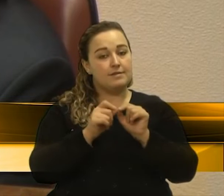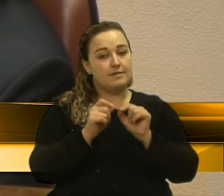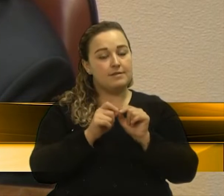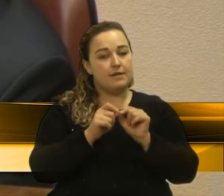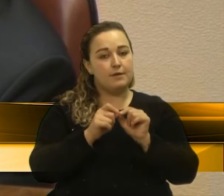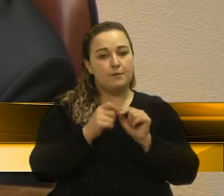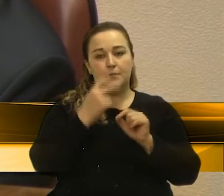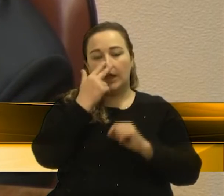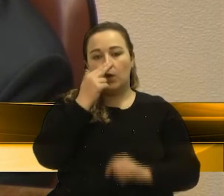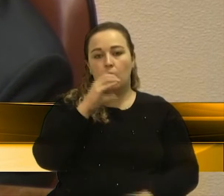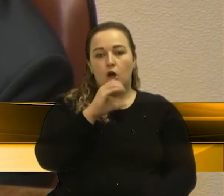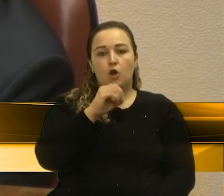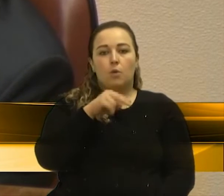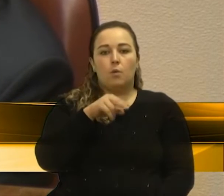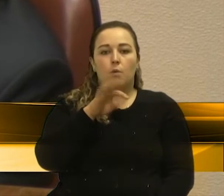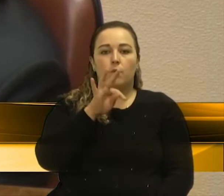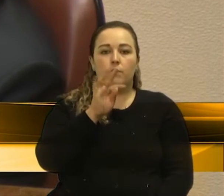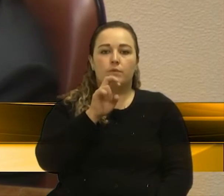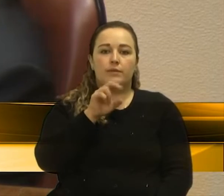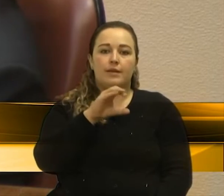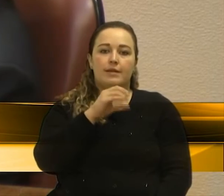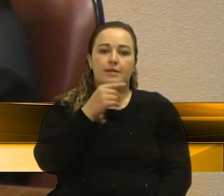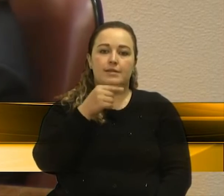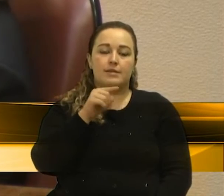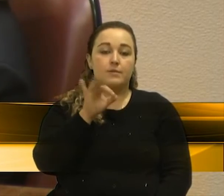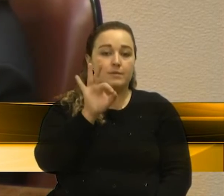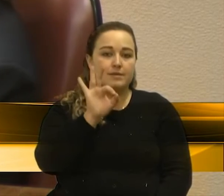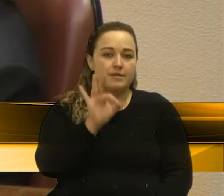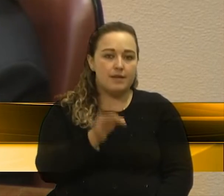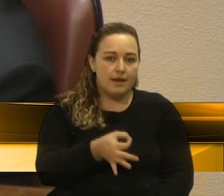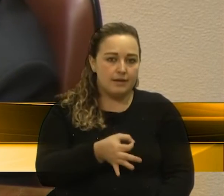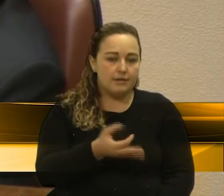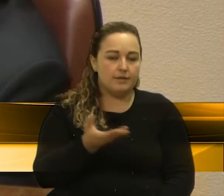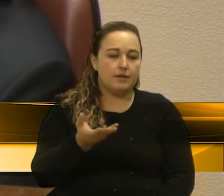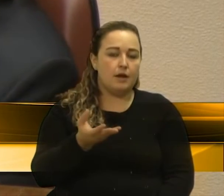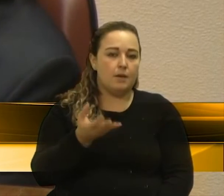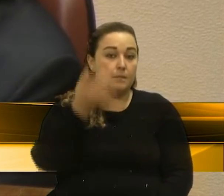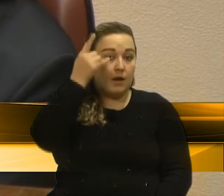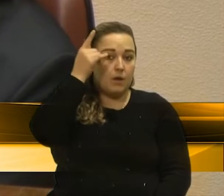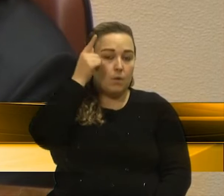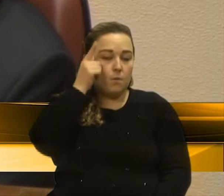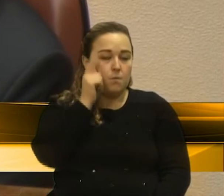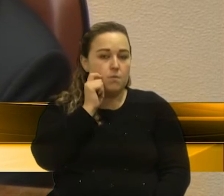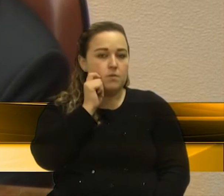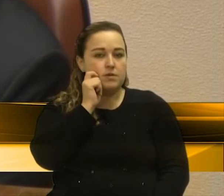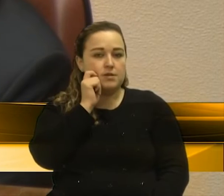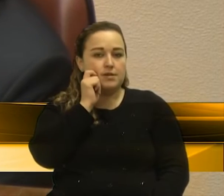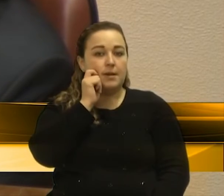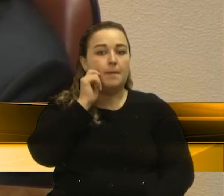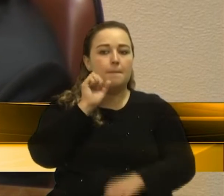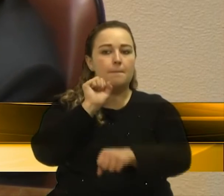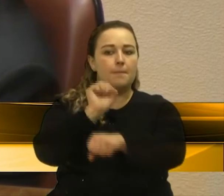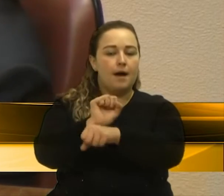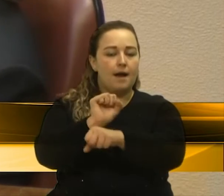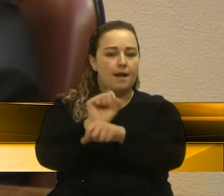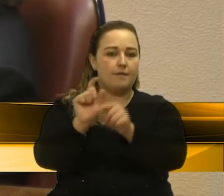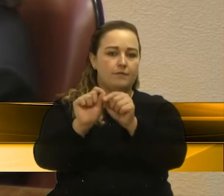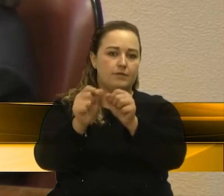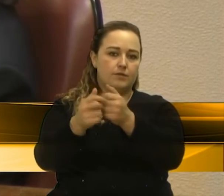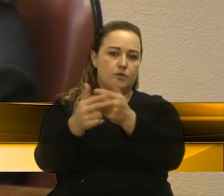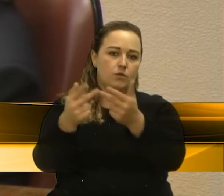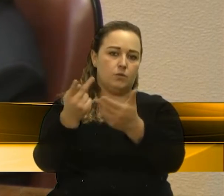usando um pouco do nosso intelecto, para dissuadi-lo à ação. Ou seja,